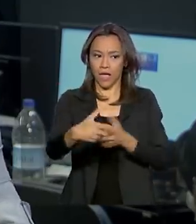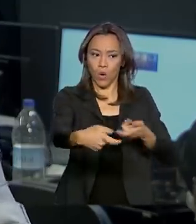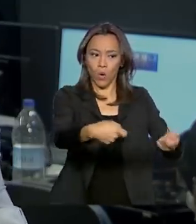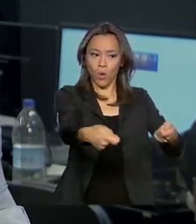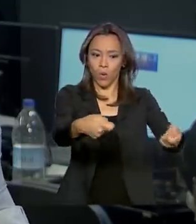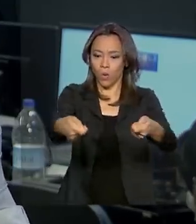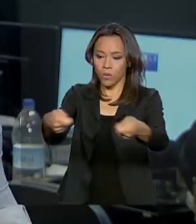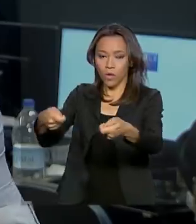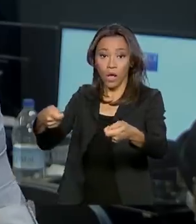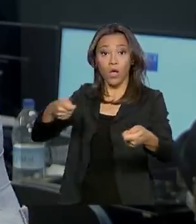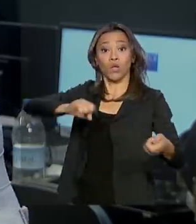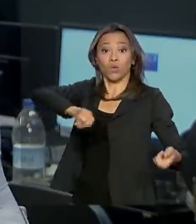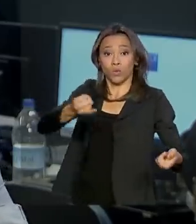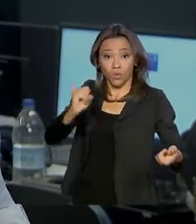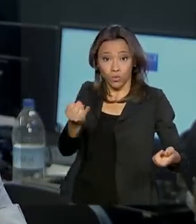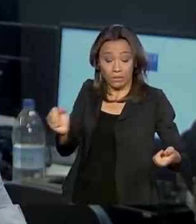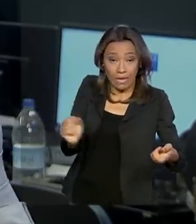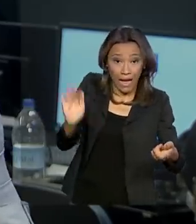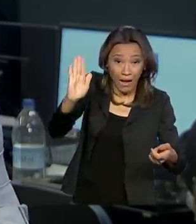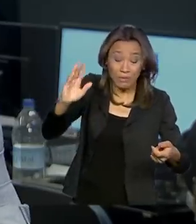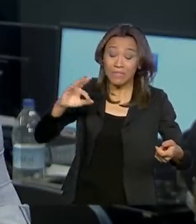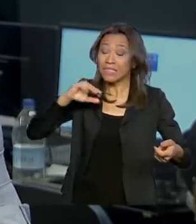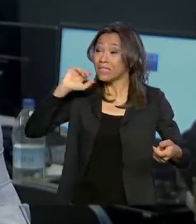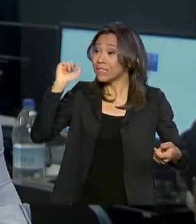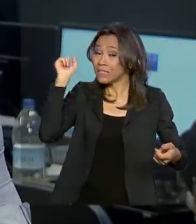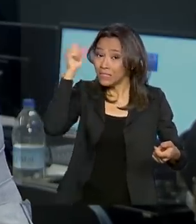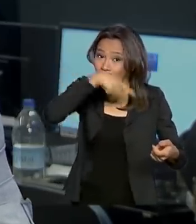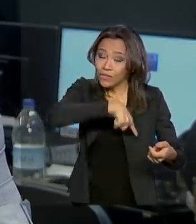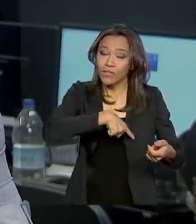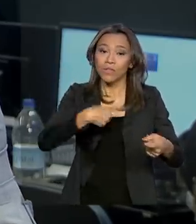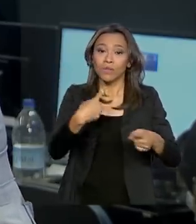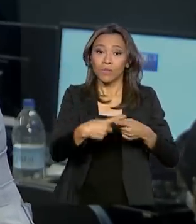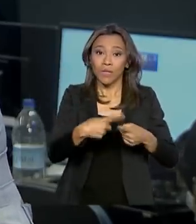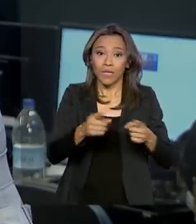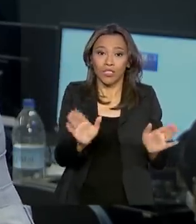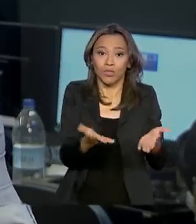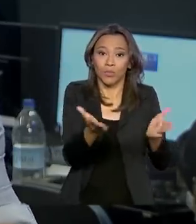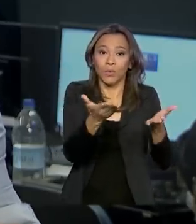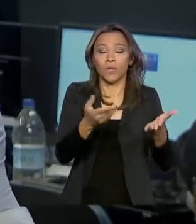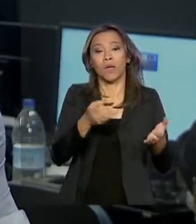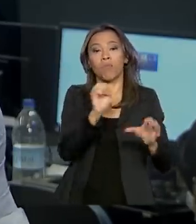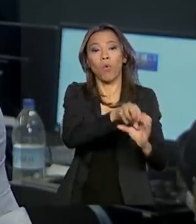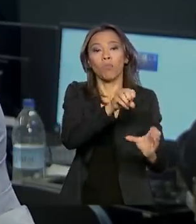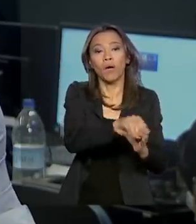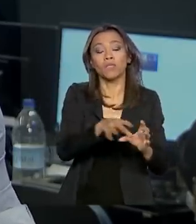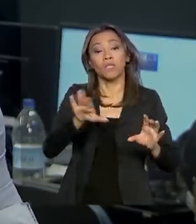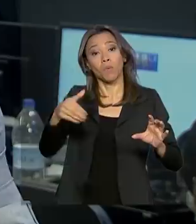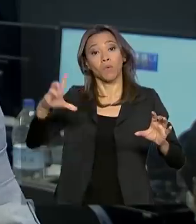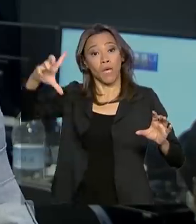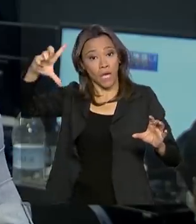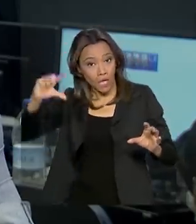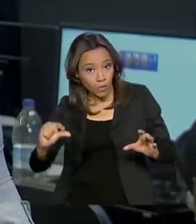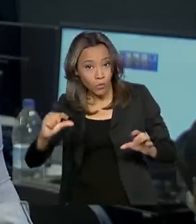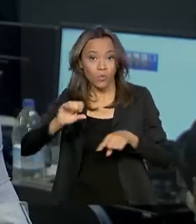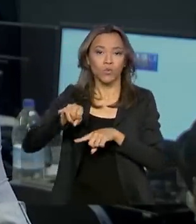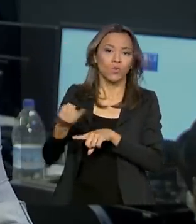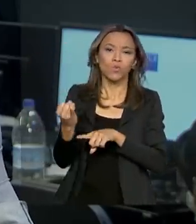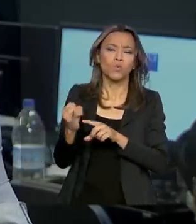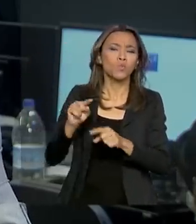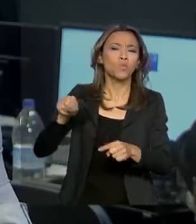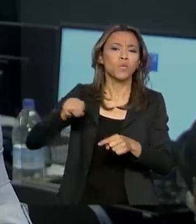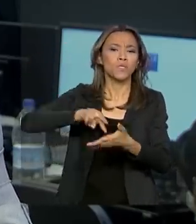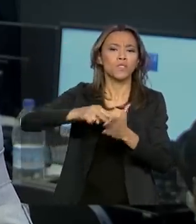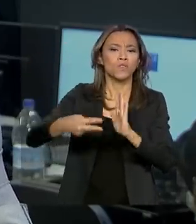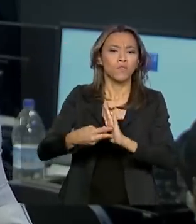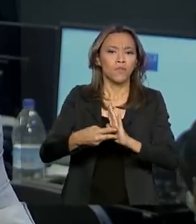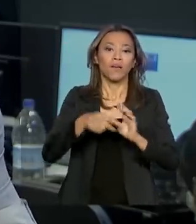os juros mais altos encarecem o crédito e estimulam a poupança. Já quando o Copom reduz os juros, a tendência é que o